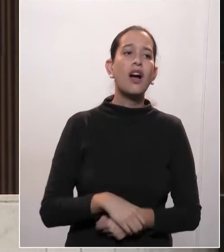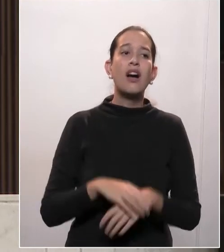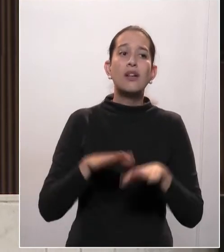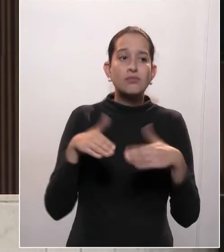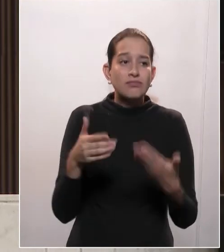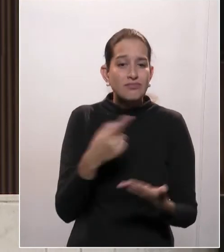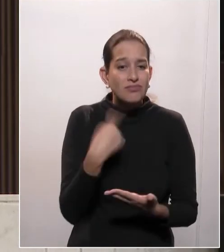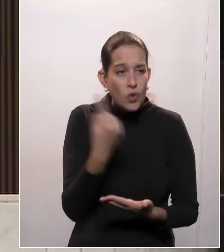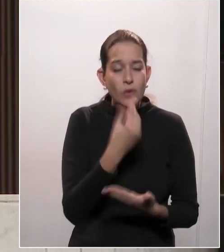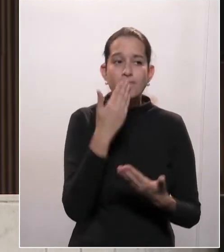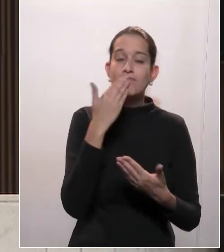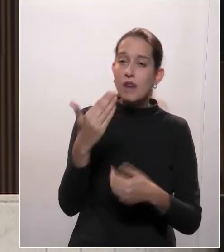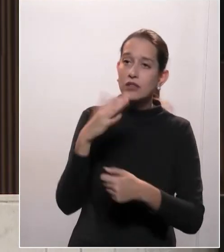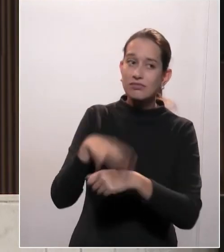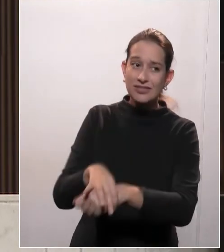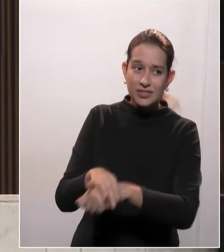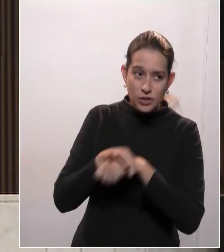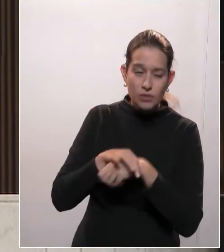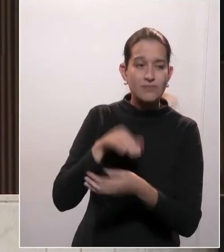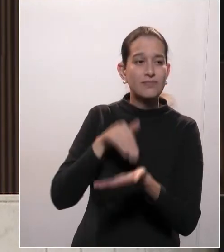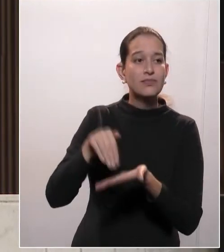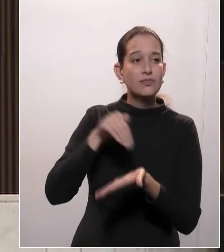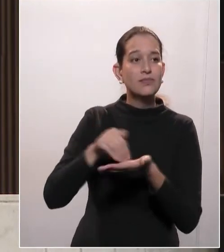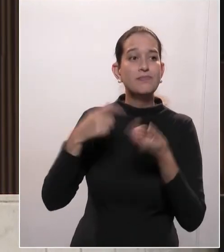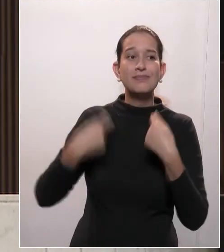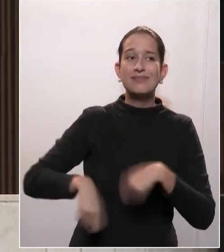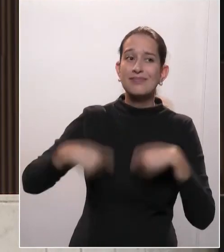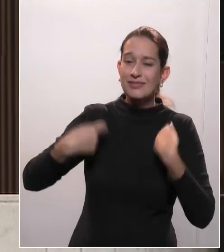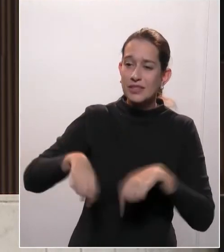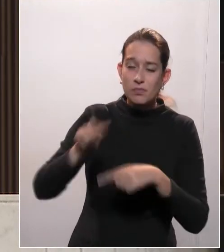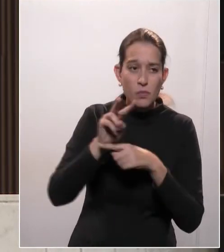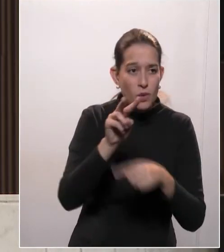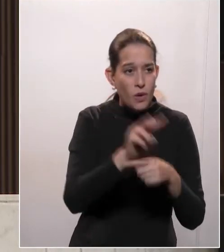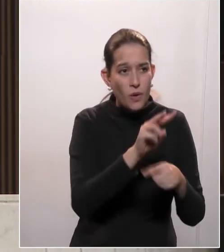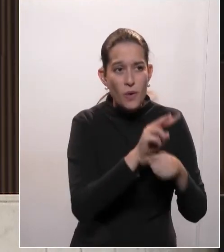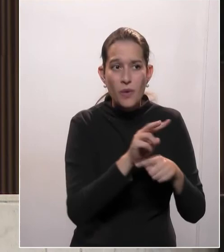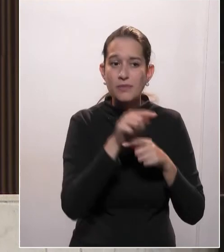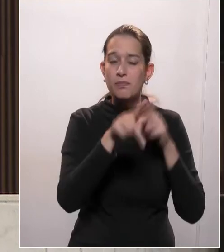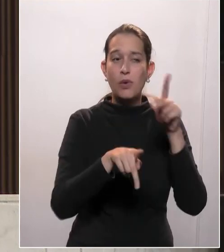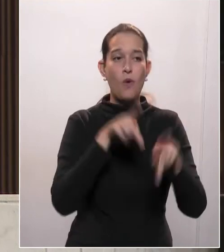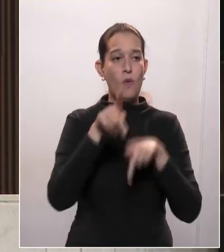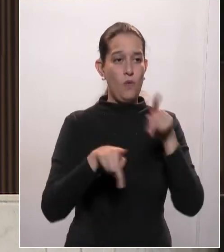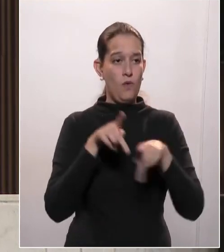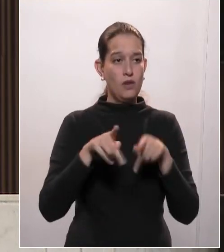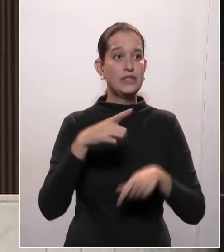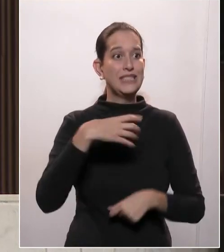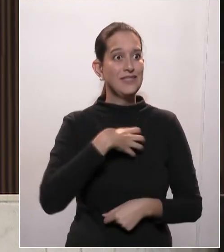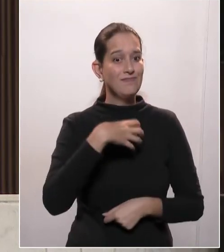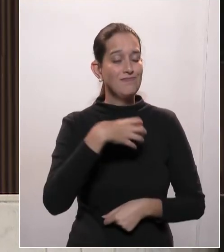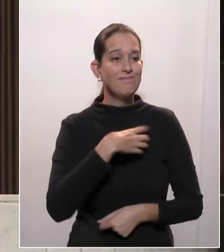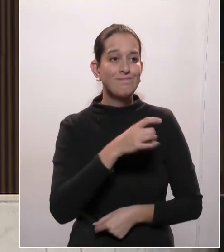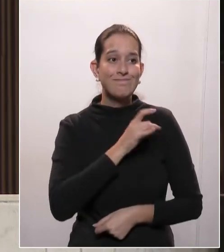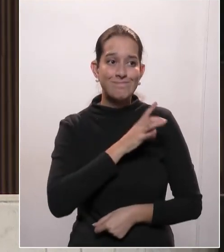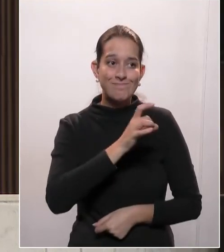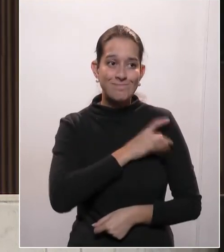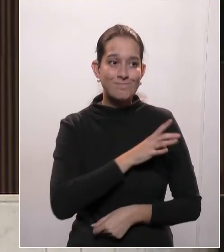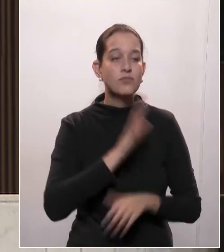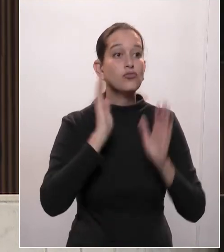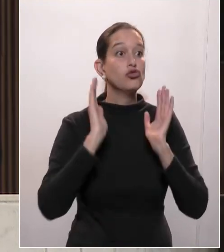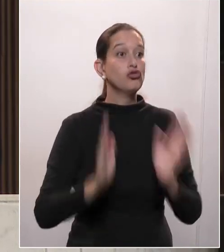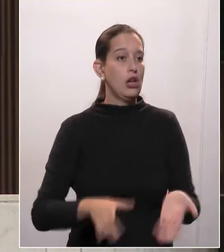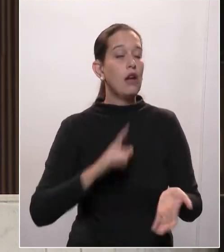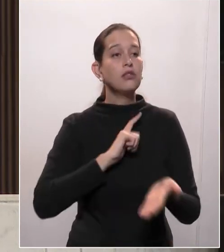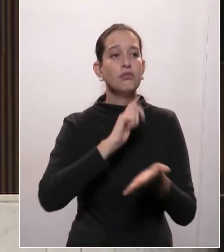medidas para dar proteção a essa população ameaçada e que já tem várias vítimas.